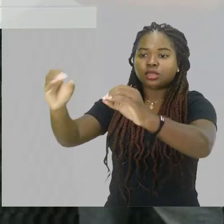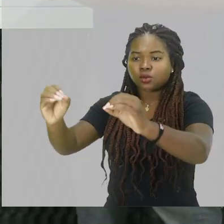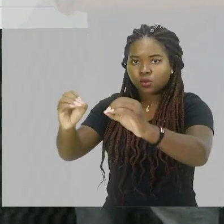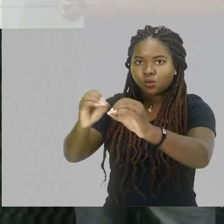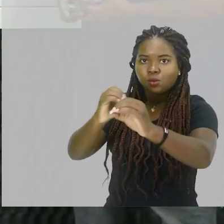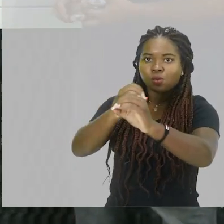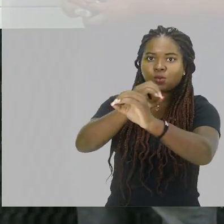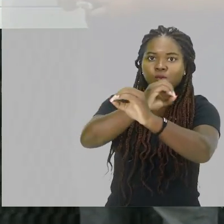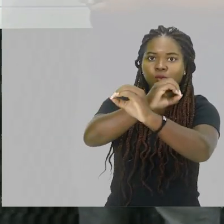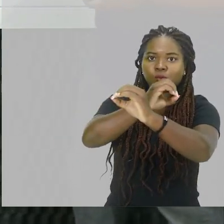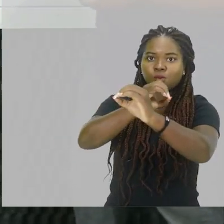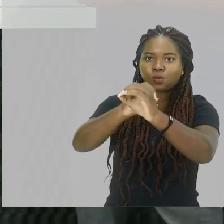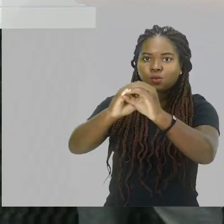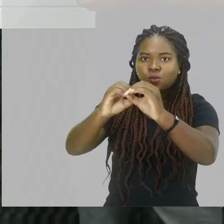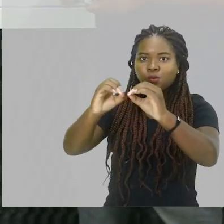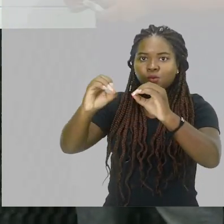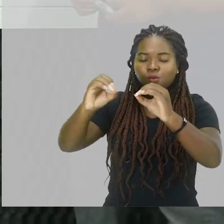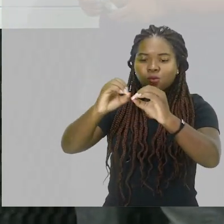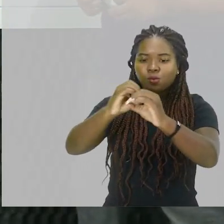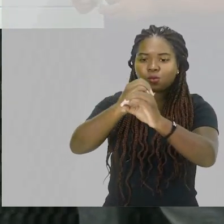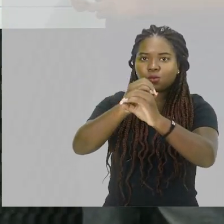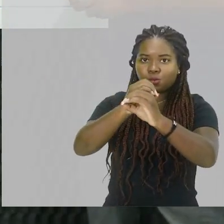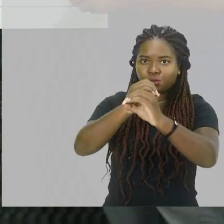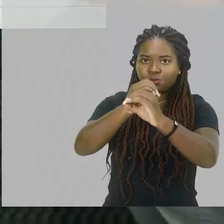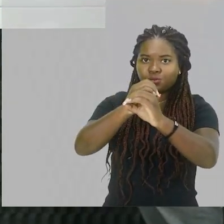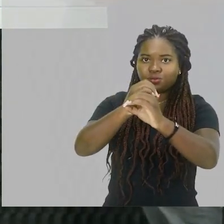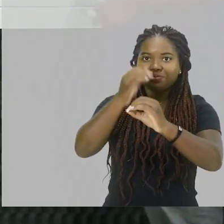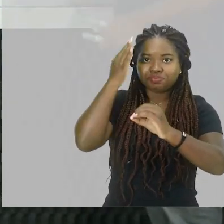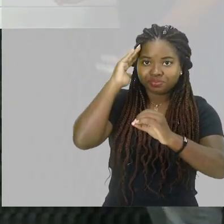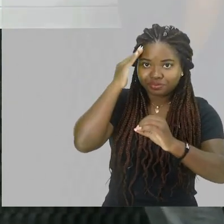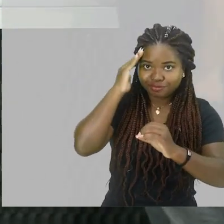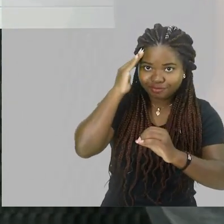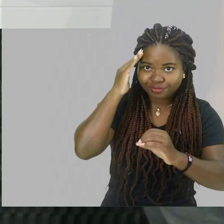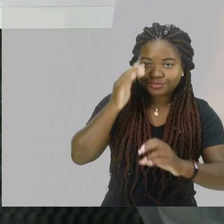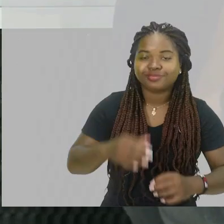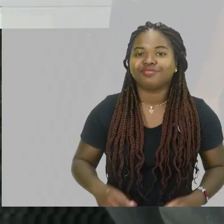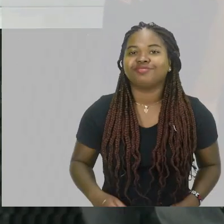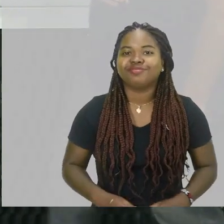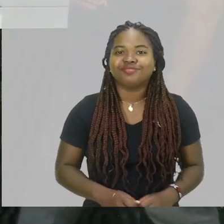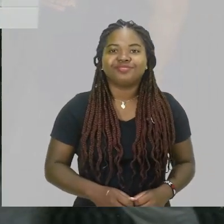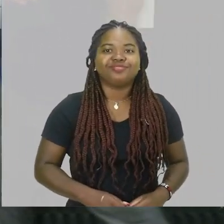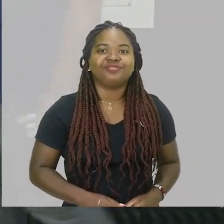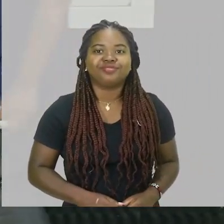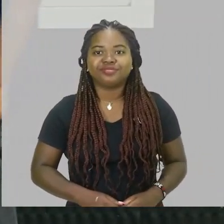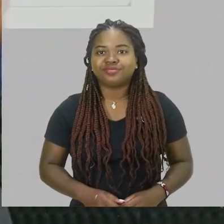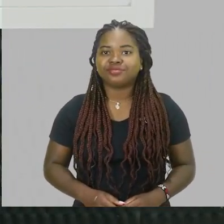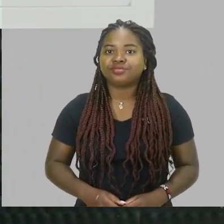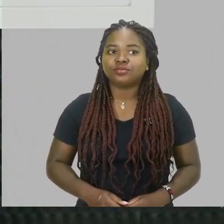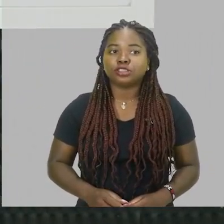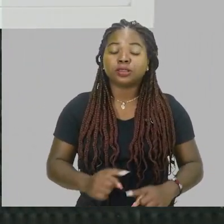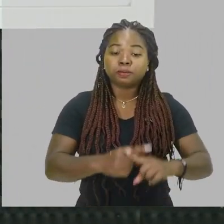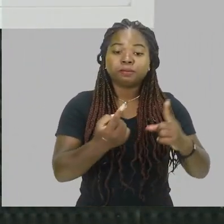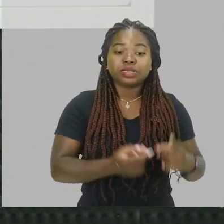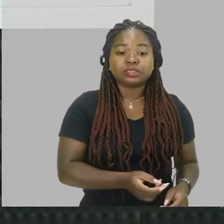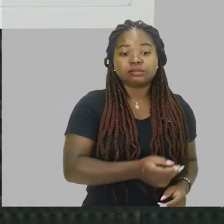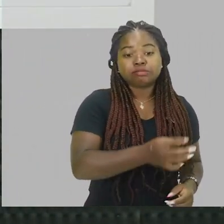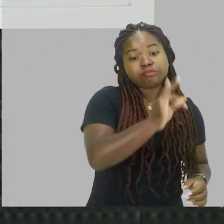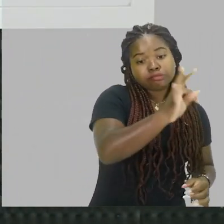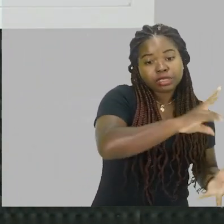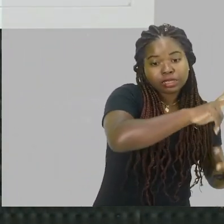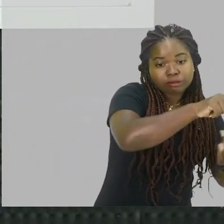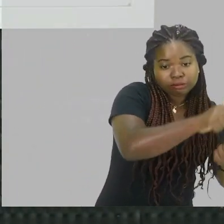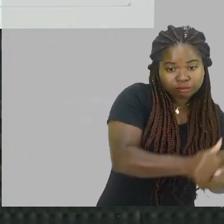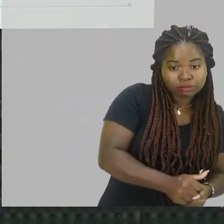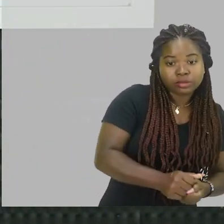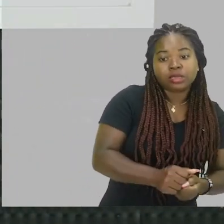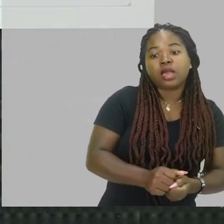Levando em consideração que a Terra e a Lua, né, eles não têm um alinhamento,